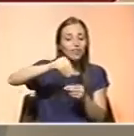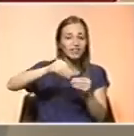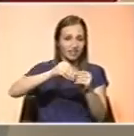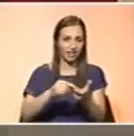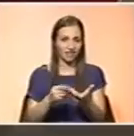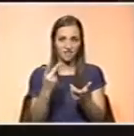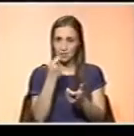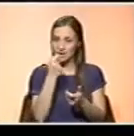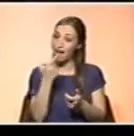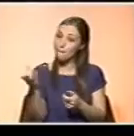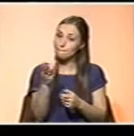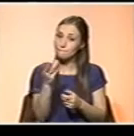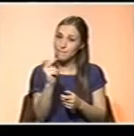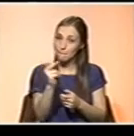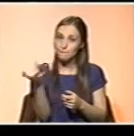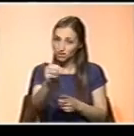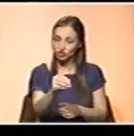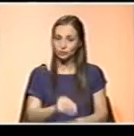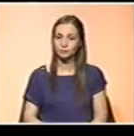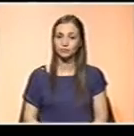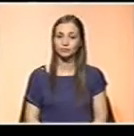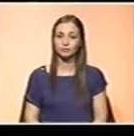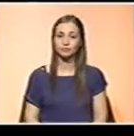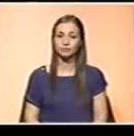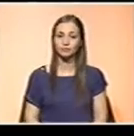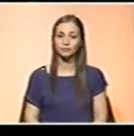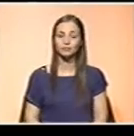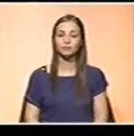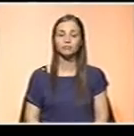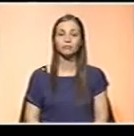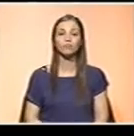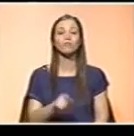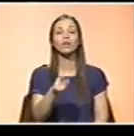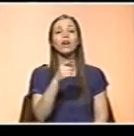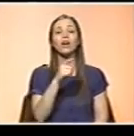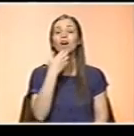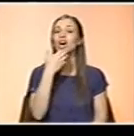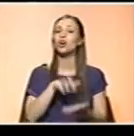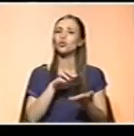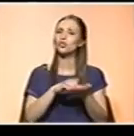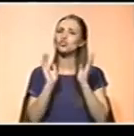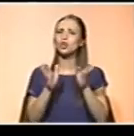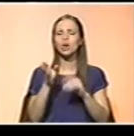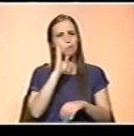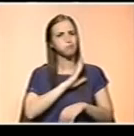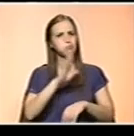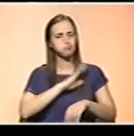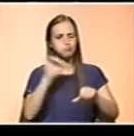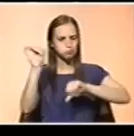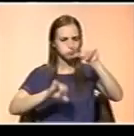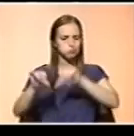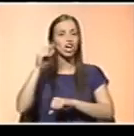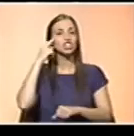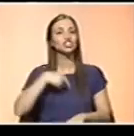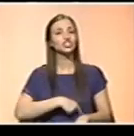vitamina A. muito mais, exatamente. E este arroz já foi utilizado em ensaios clínicos, na China,